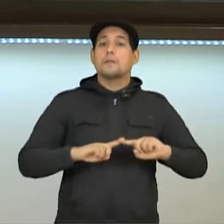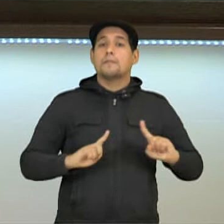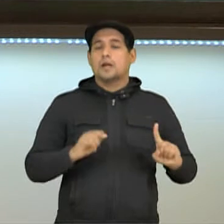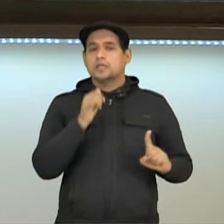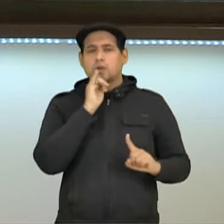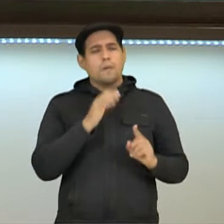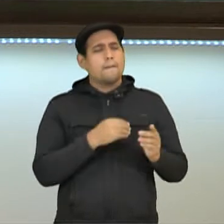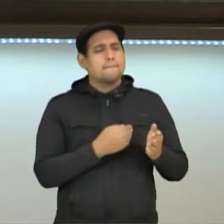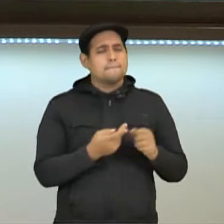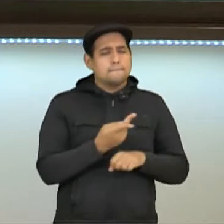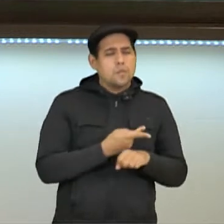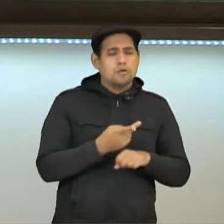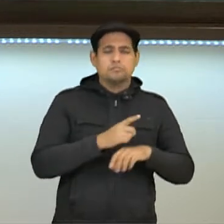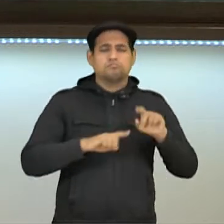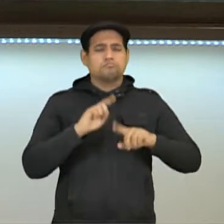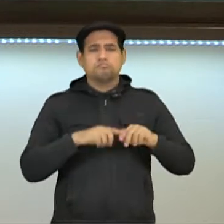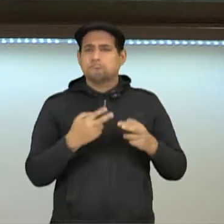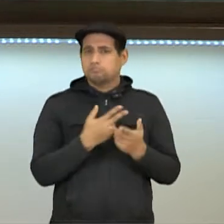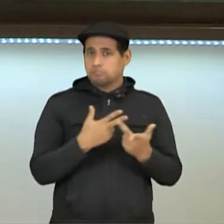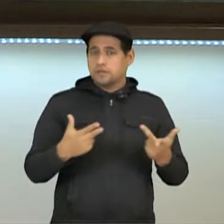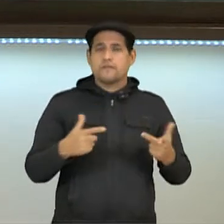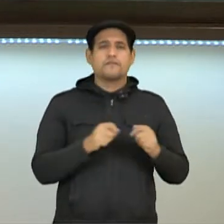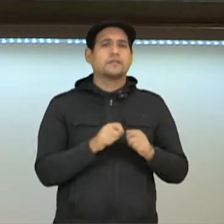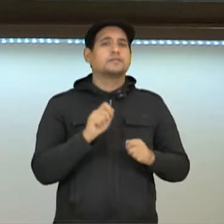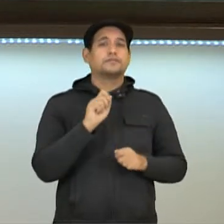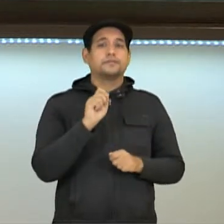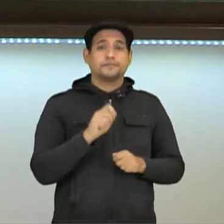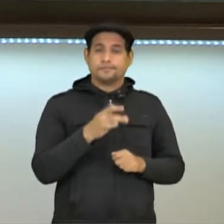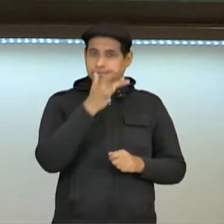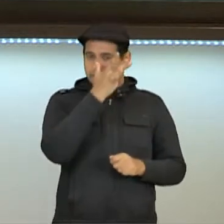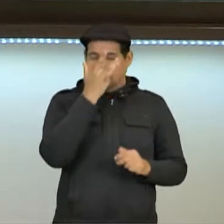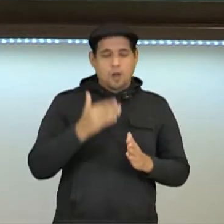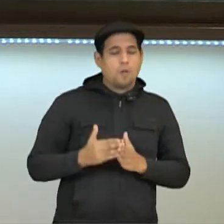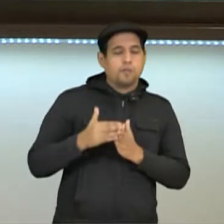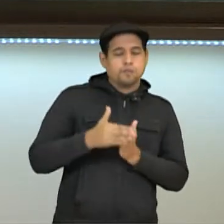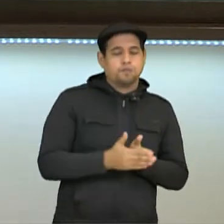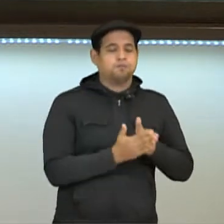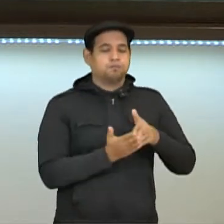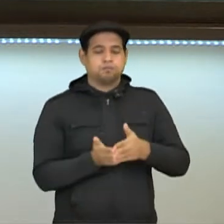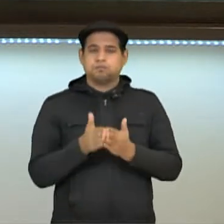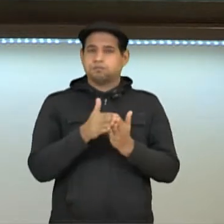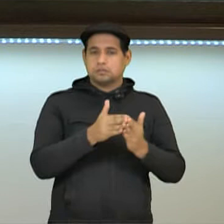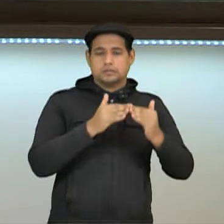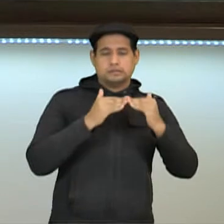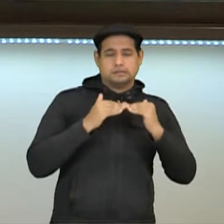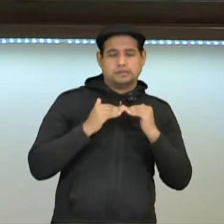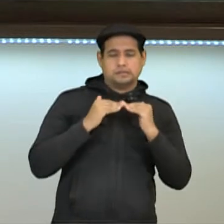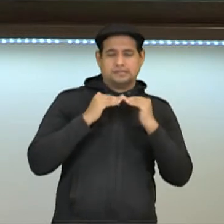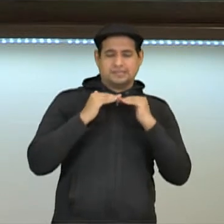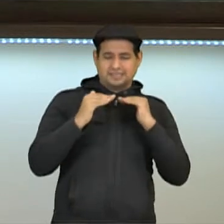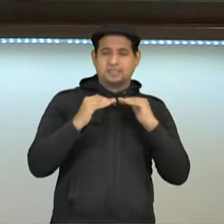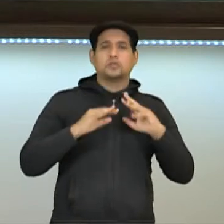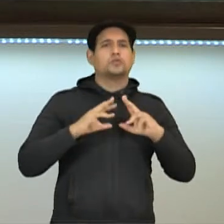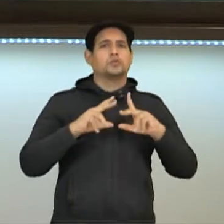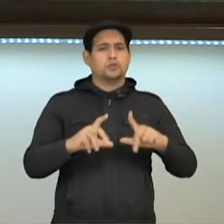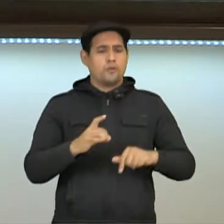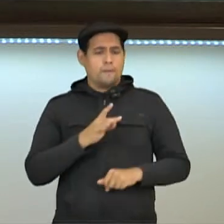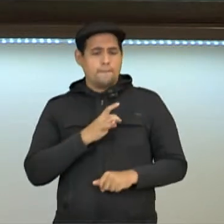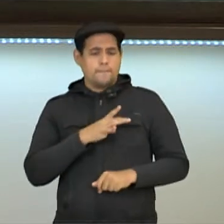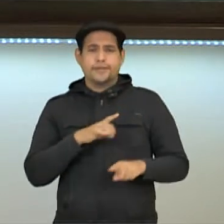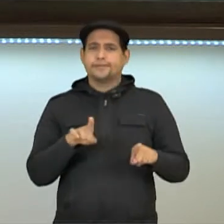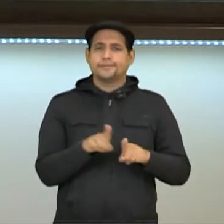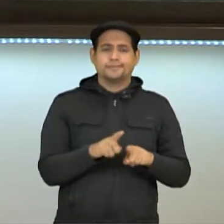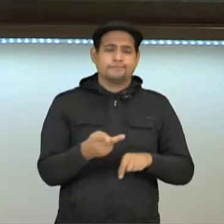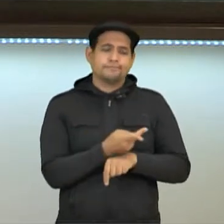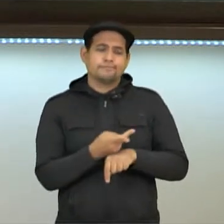busca por esses produtos que levou os navegadores a romper com todos os seus medos, né? E